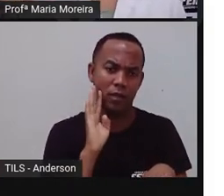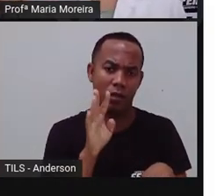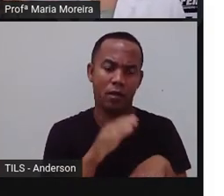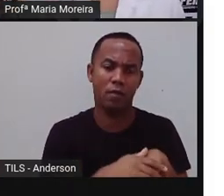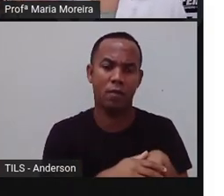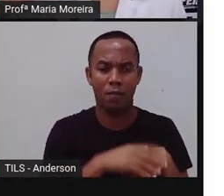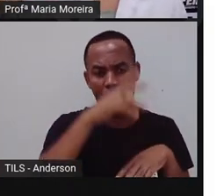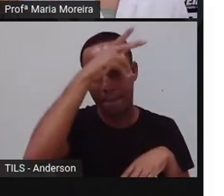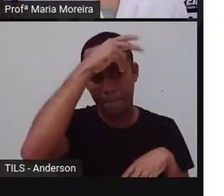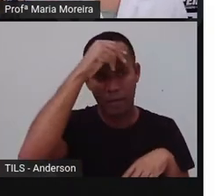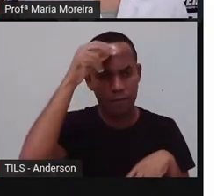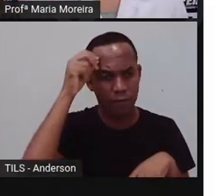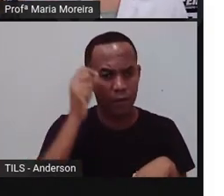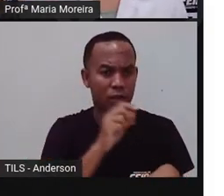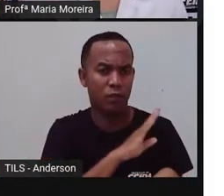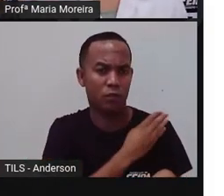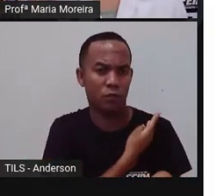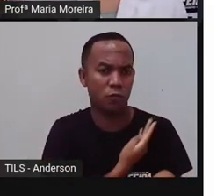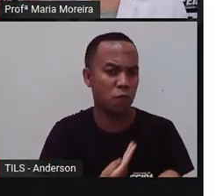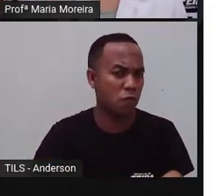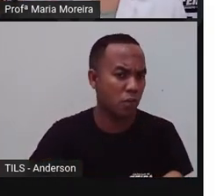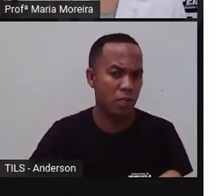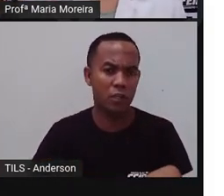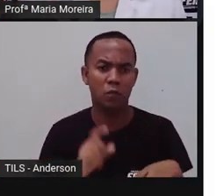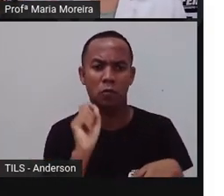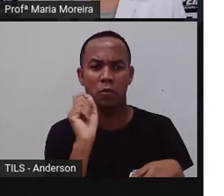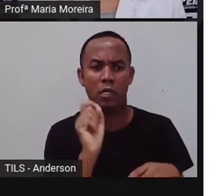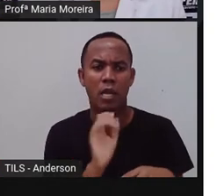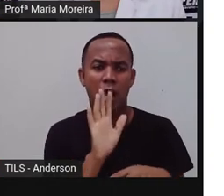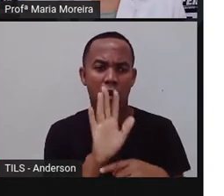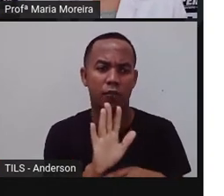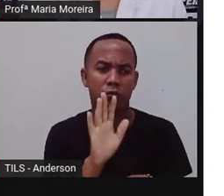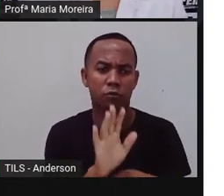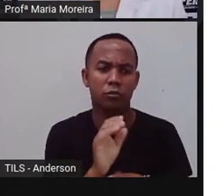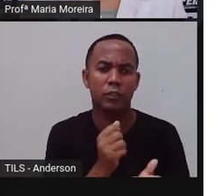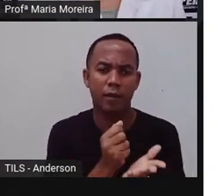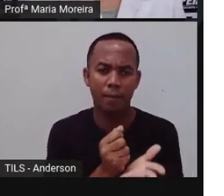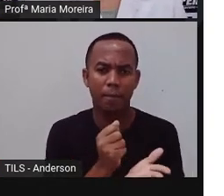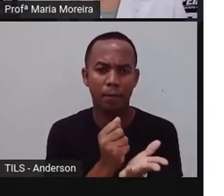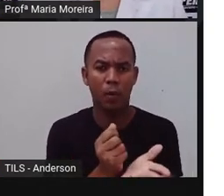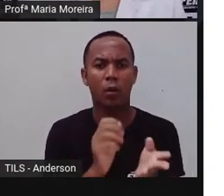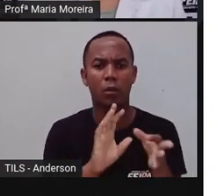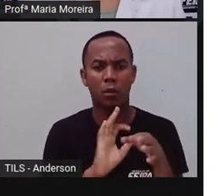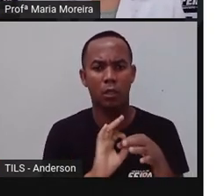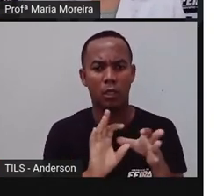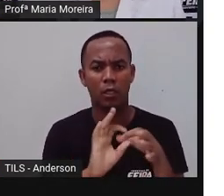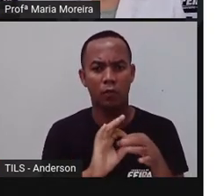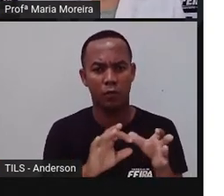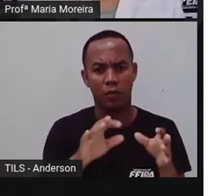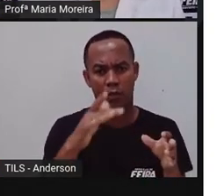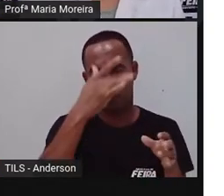o prefeito, governador e o presidente, eles investem nesses espaços públicos, permitem que as pessoas,